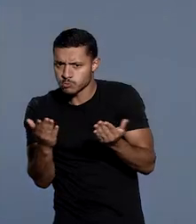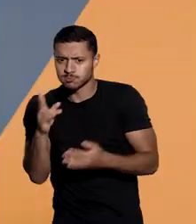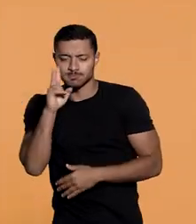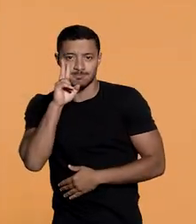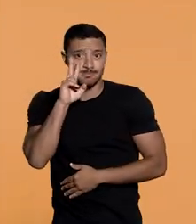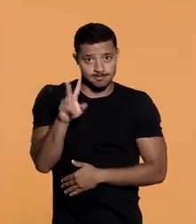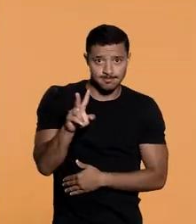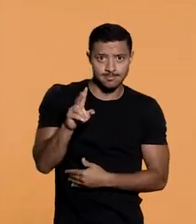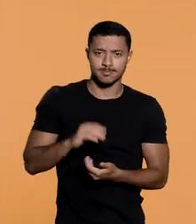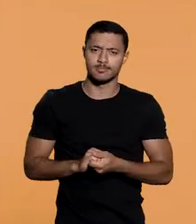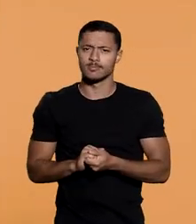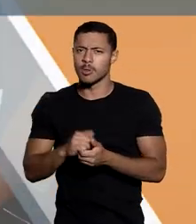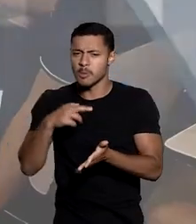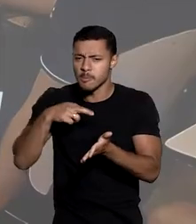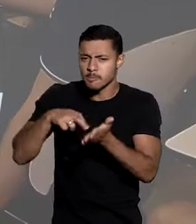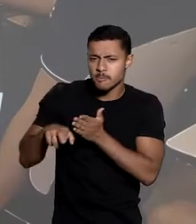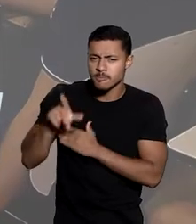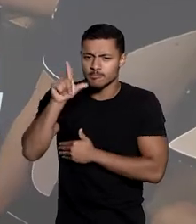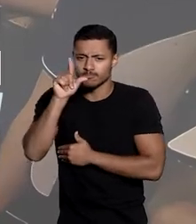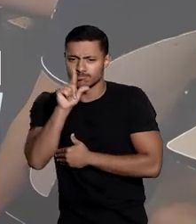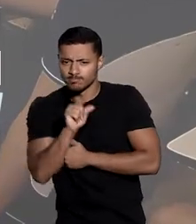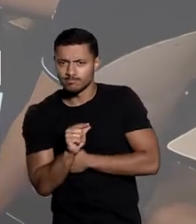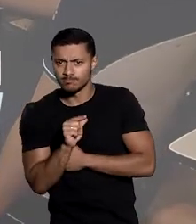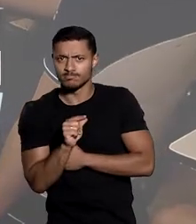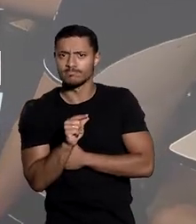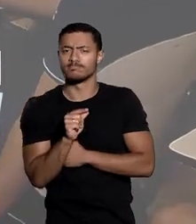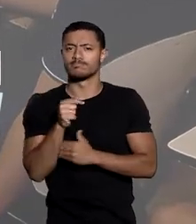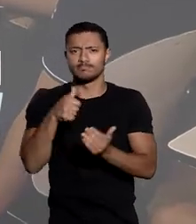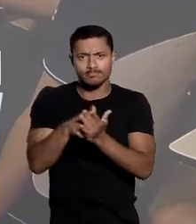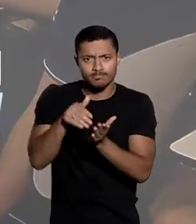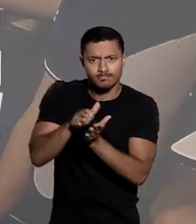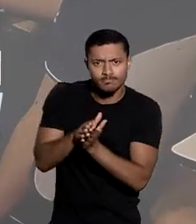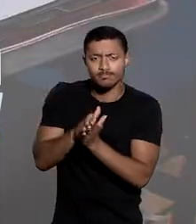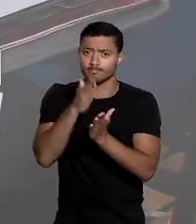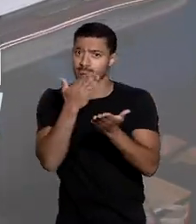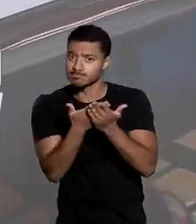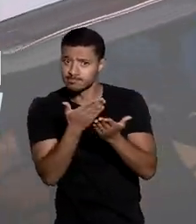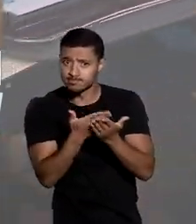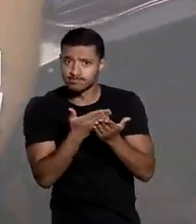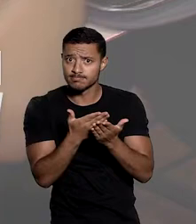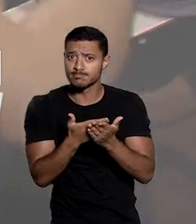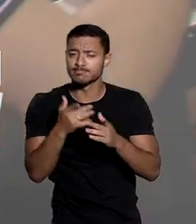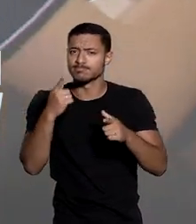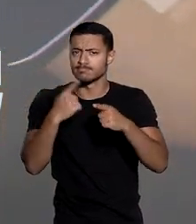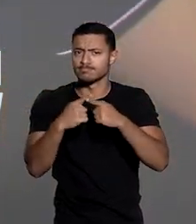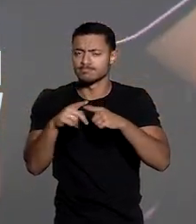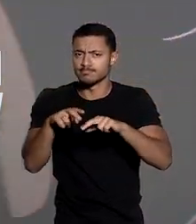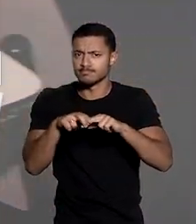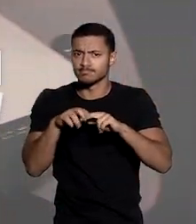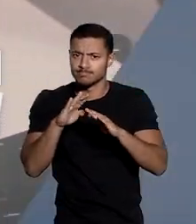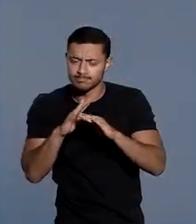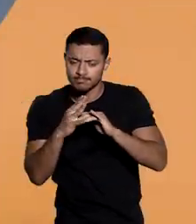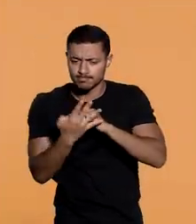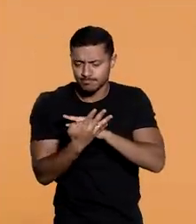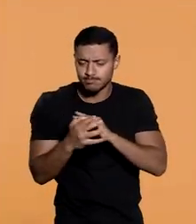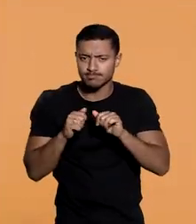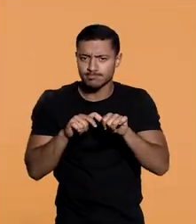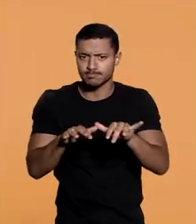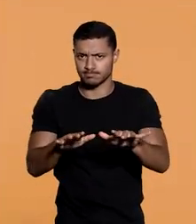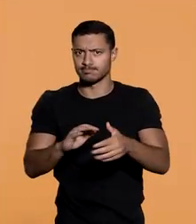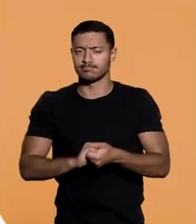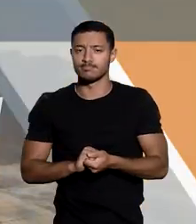você vai ver negada redução proporcional de mensalidades escolares em virtude da pandemia da Covid-19.